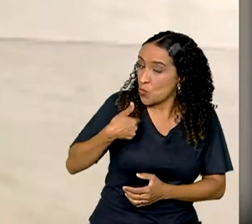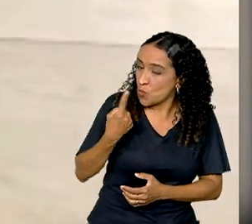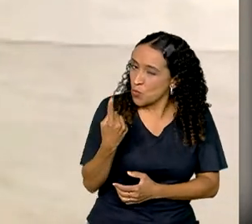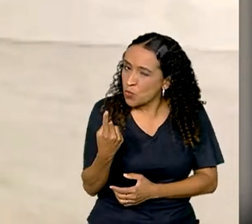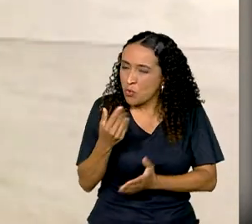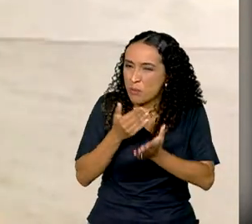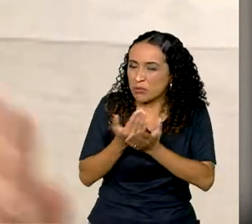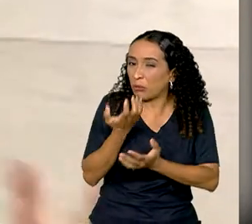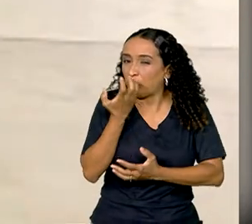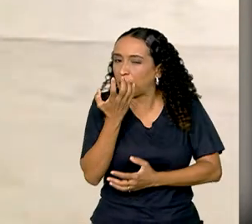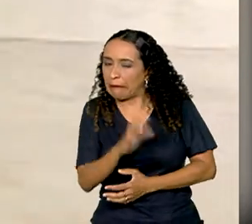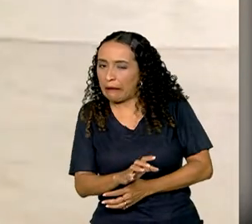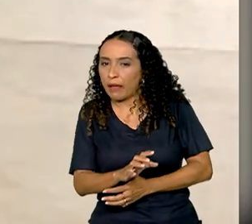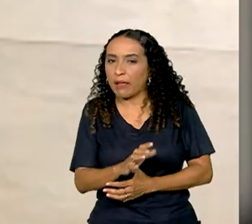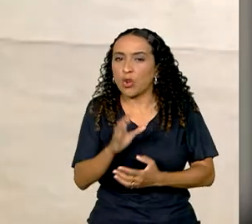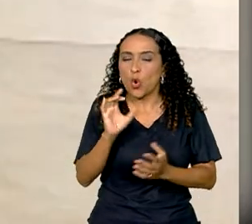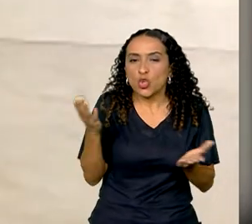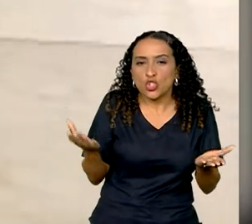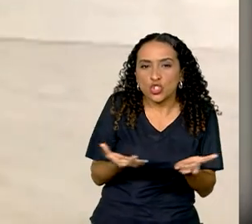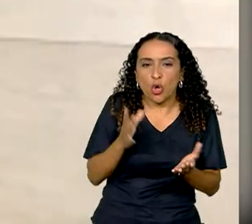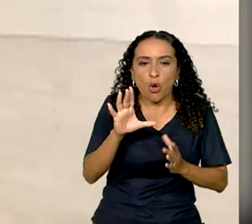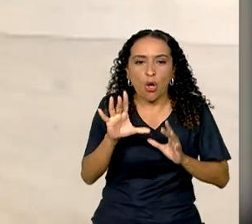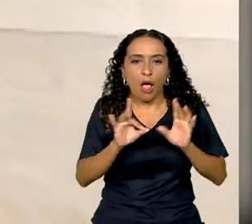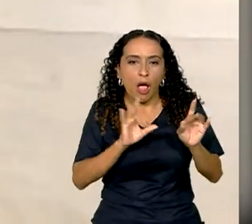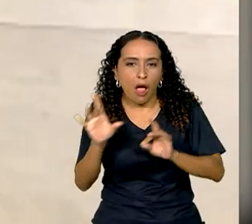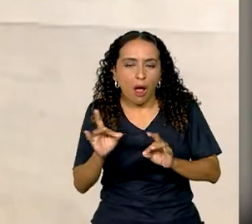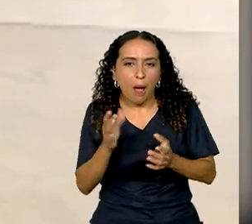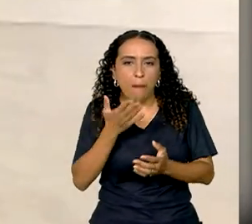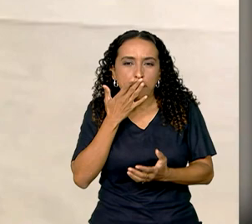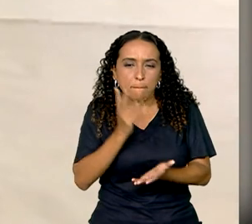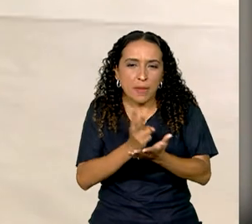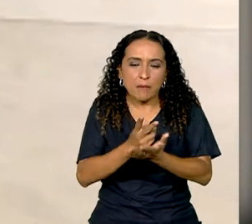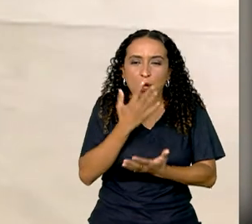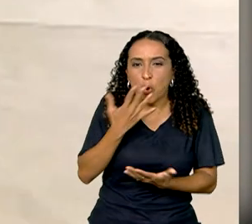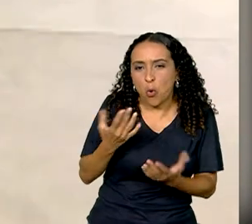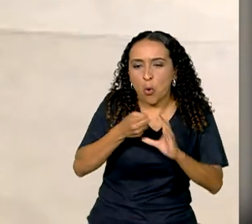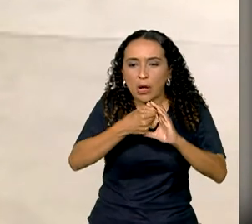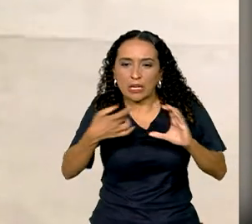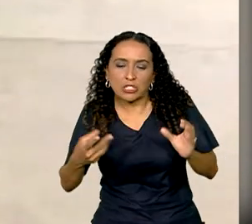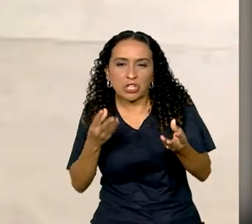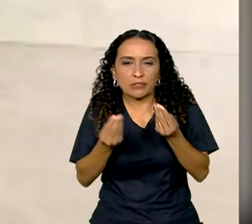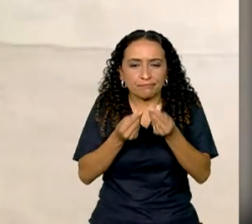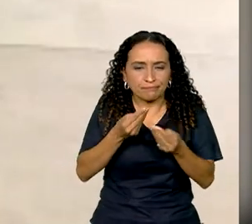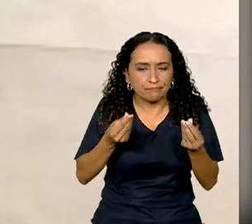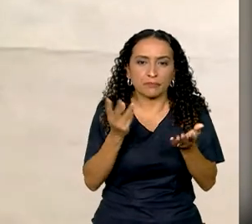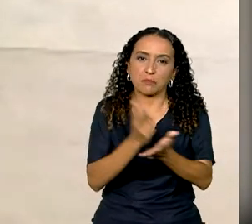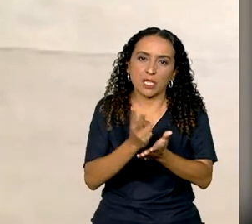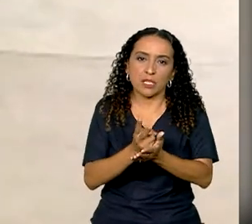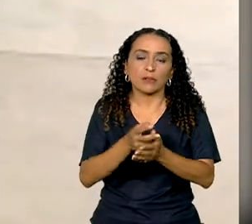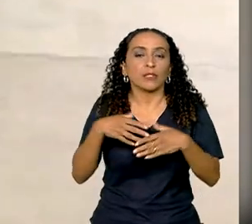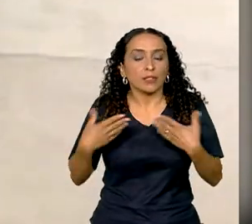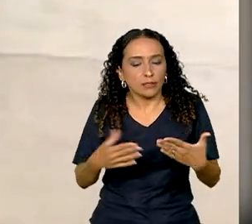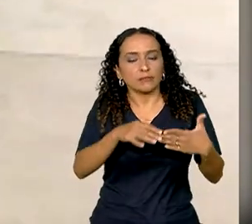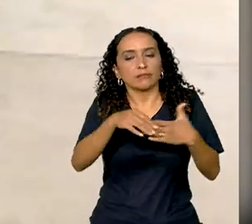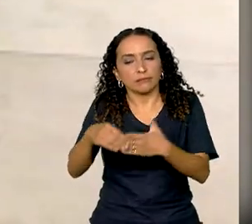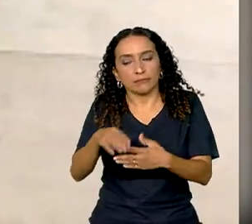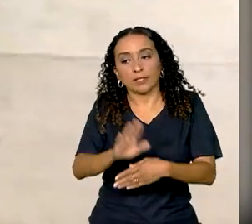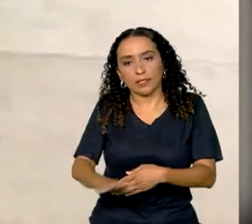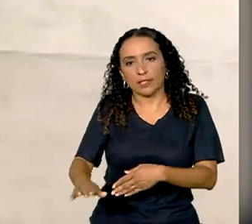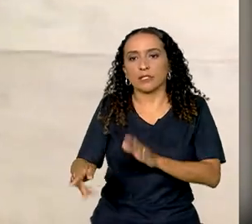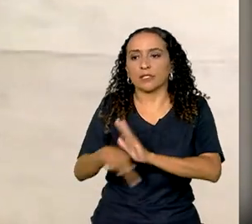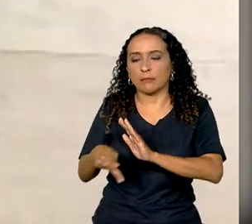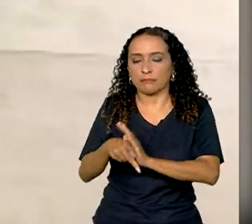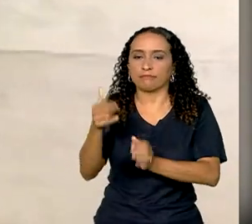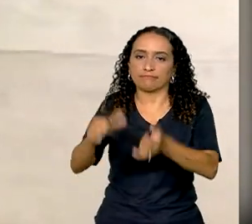os alimentos, hoje só consome alimentos da mesma cor, ou com a mesma característica, ou com a mesma textura, que encaminha essa criança para uma